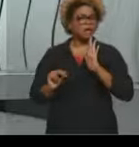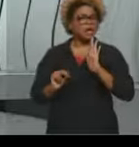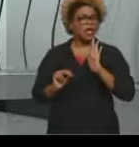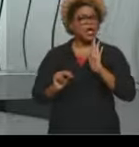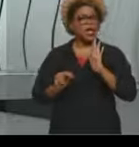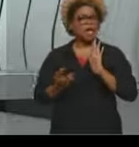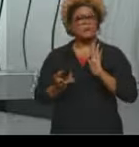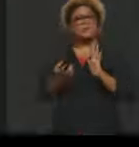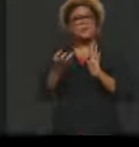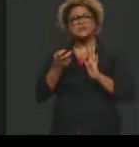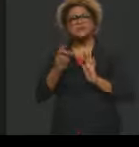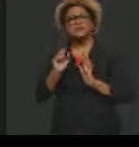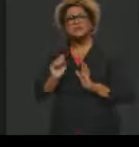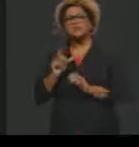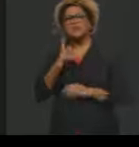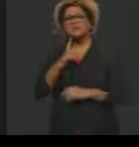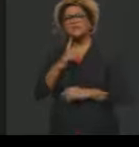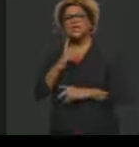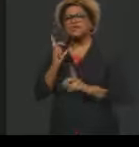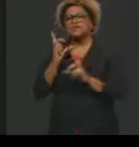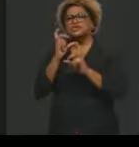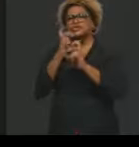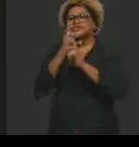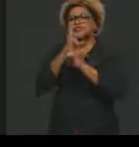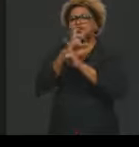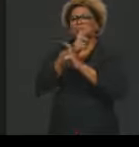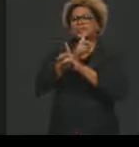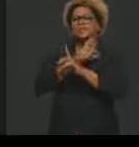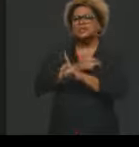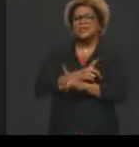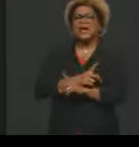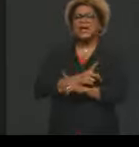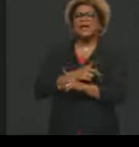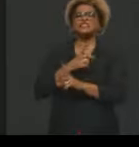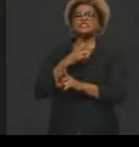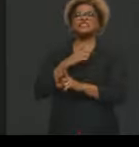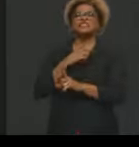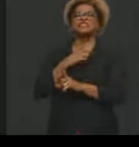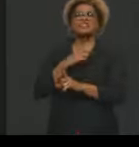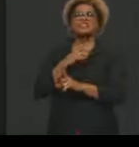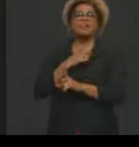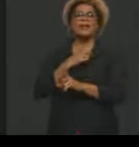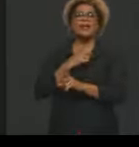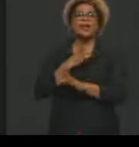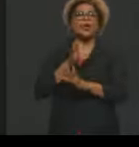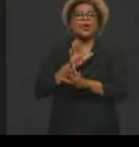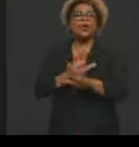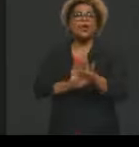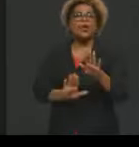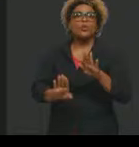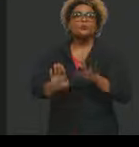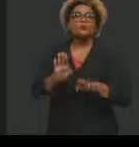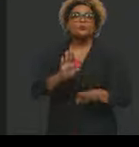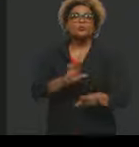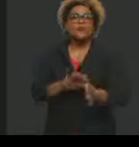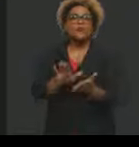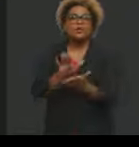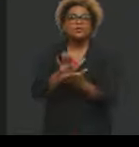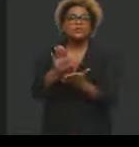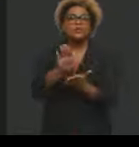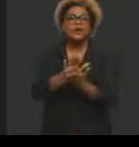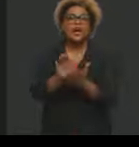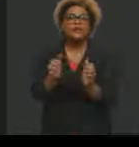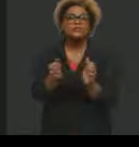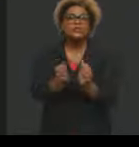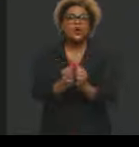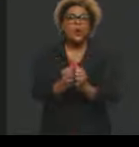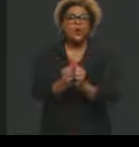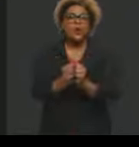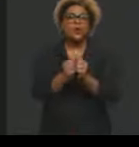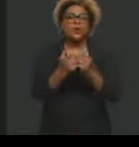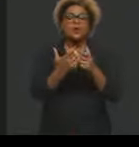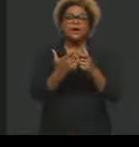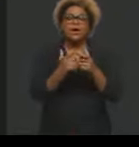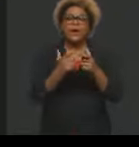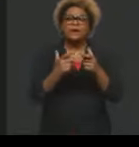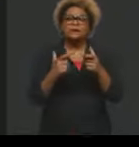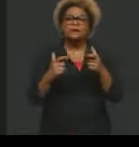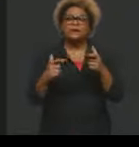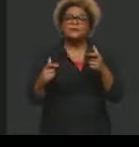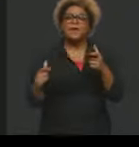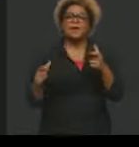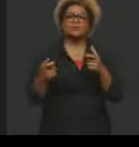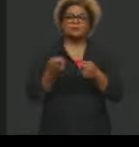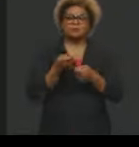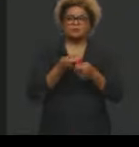grande em harmonizar os gastos com o crescimento da economia capitalista. Bom, um Estado de Bem-Estar Social,